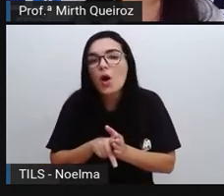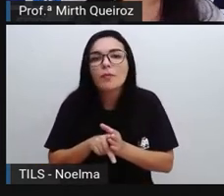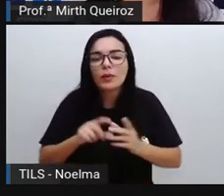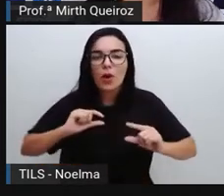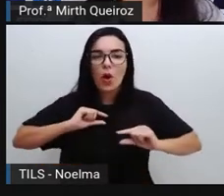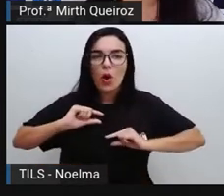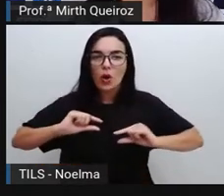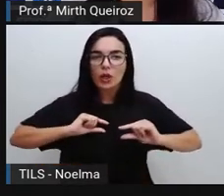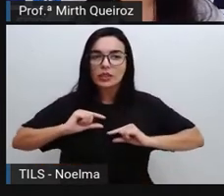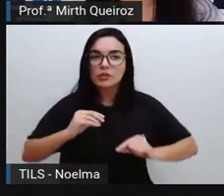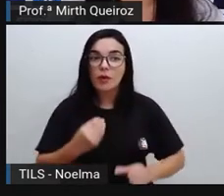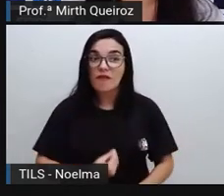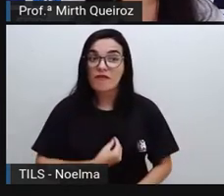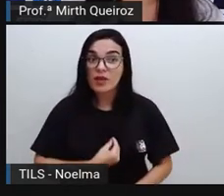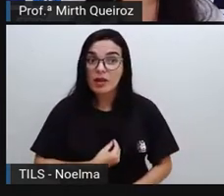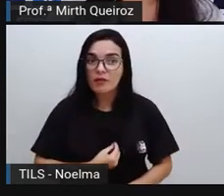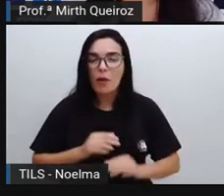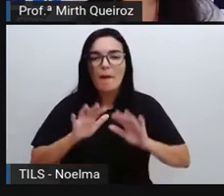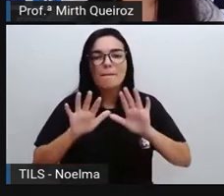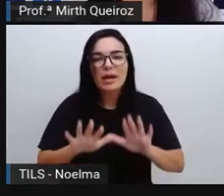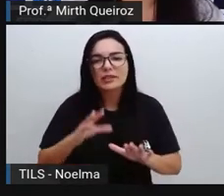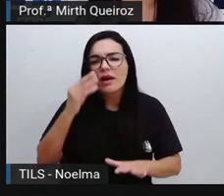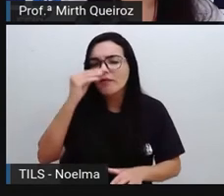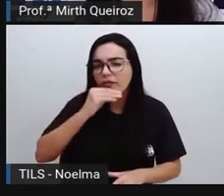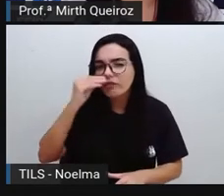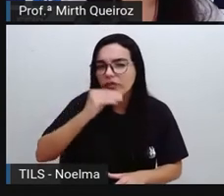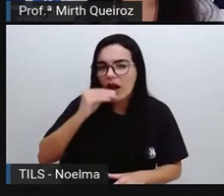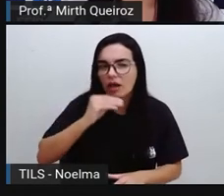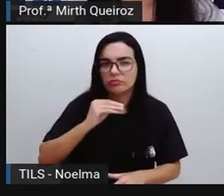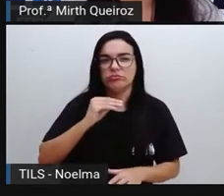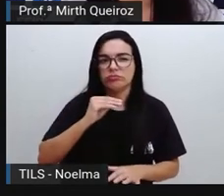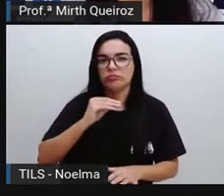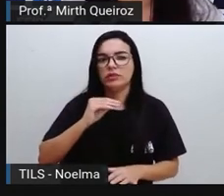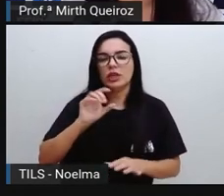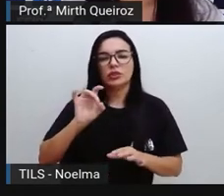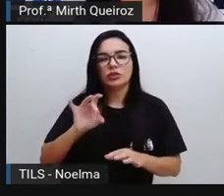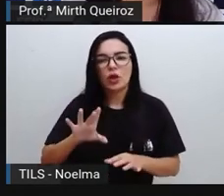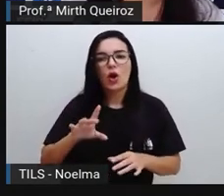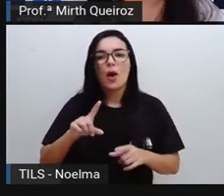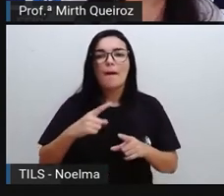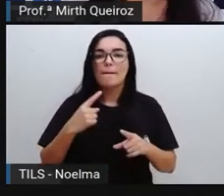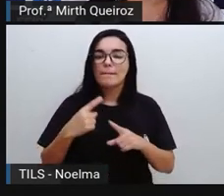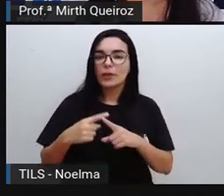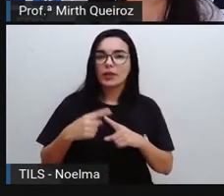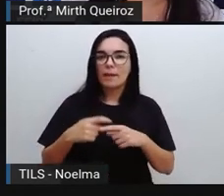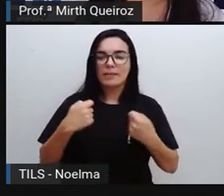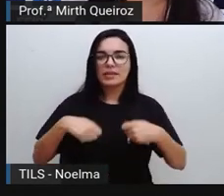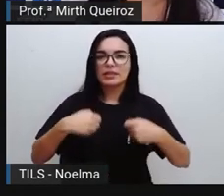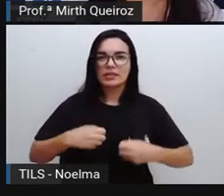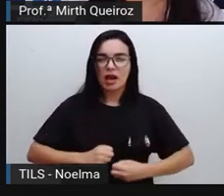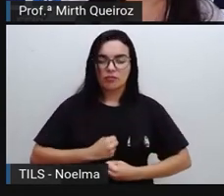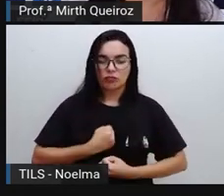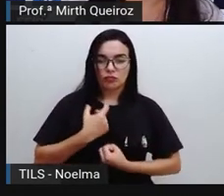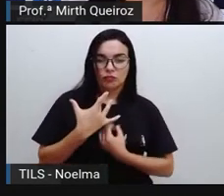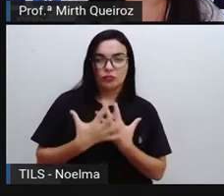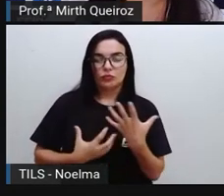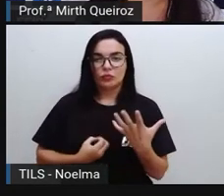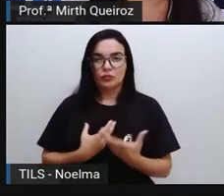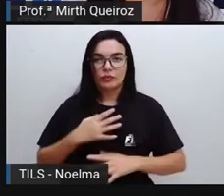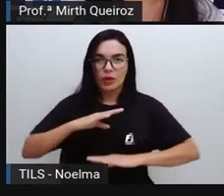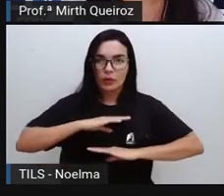-organismos vivos, porém, enfraquecidos. Só uma forma de estimular o nosso corpo a produzir os